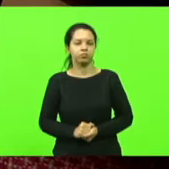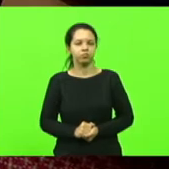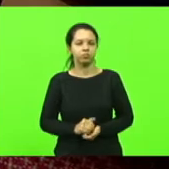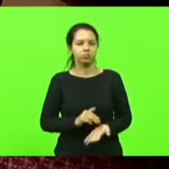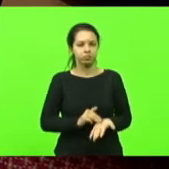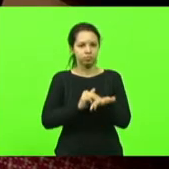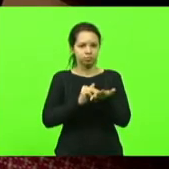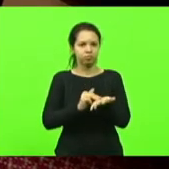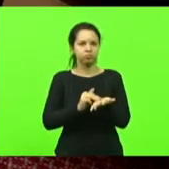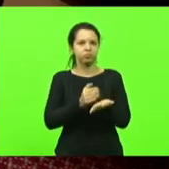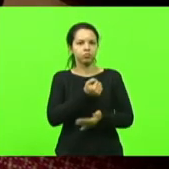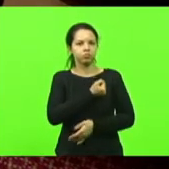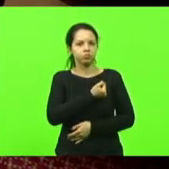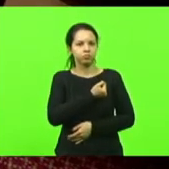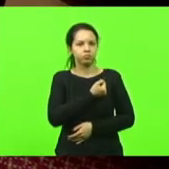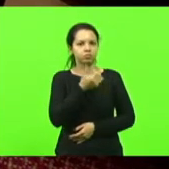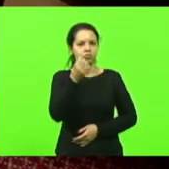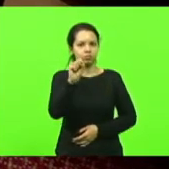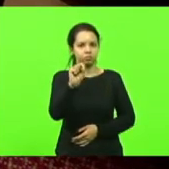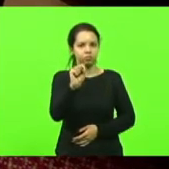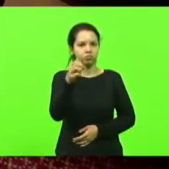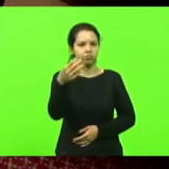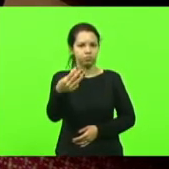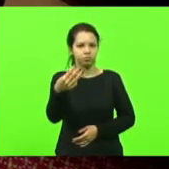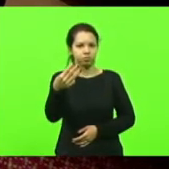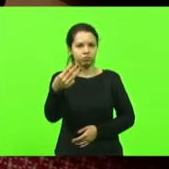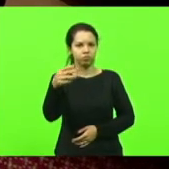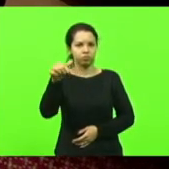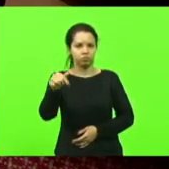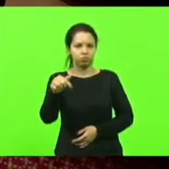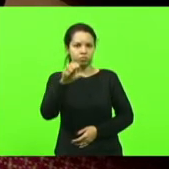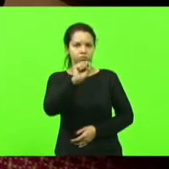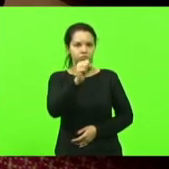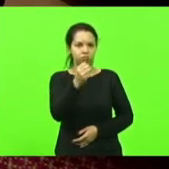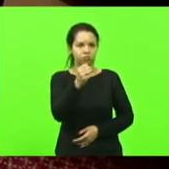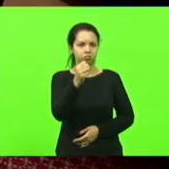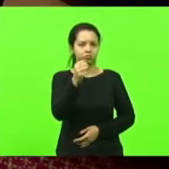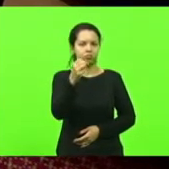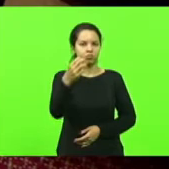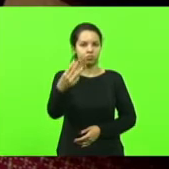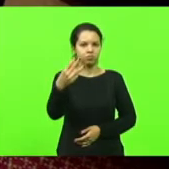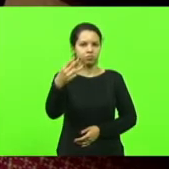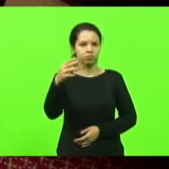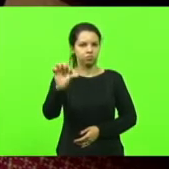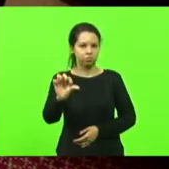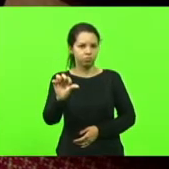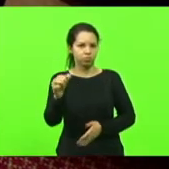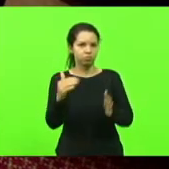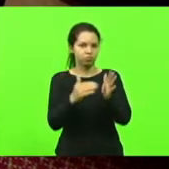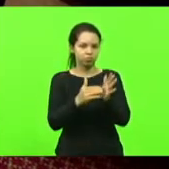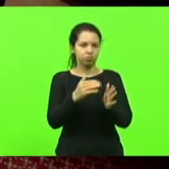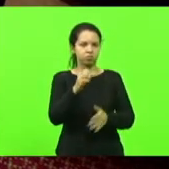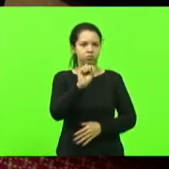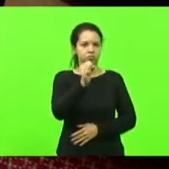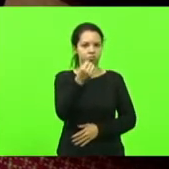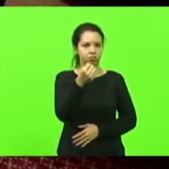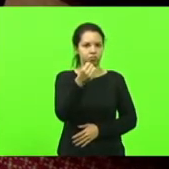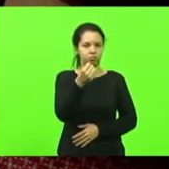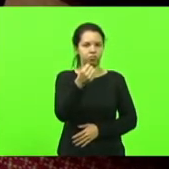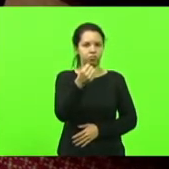837-839-839